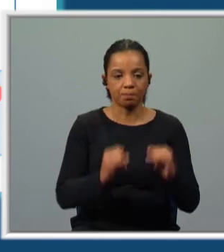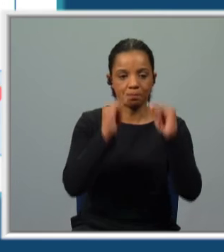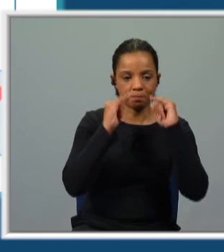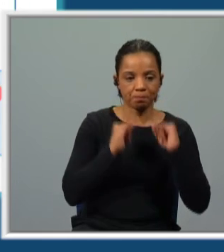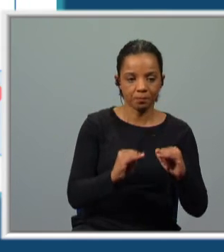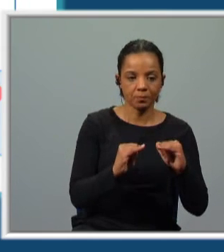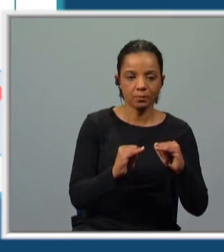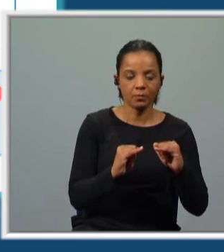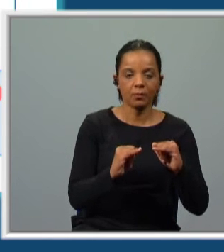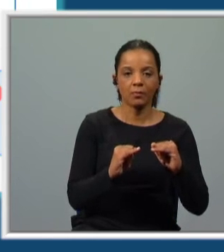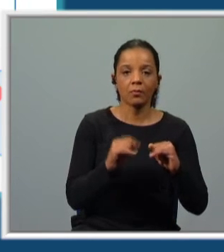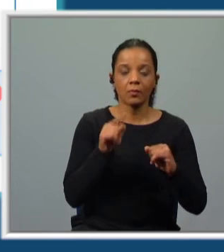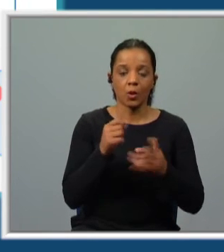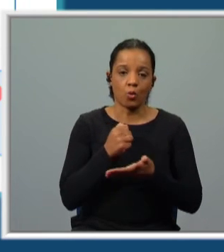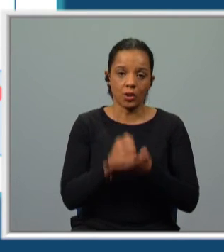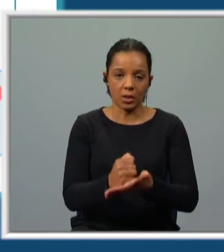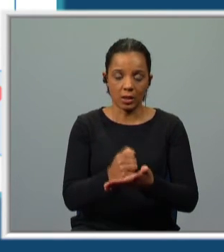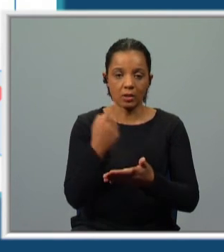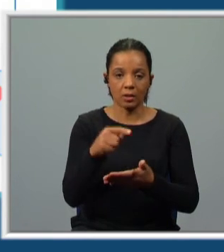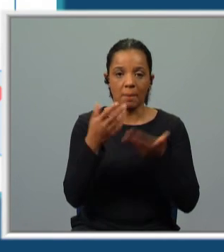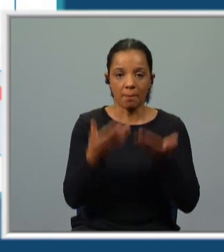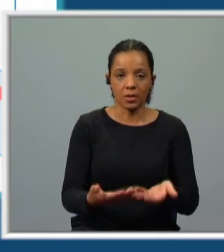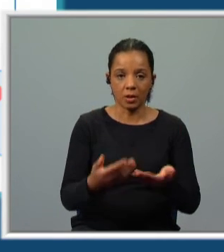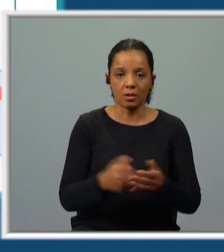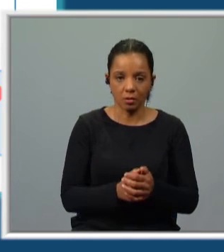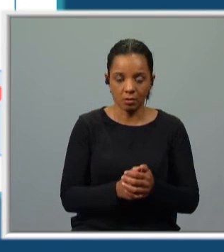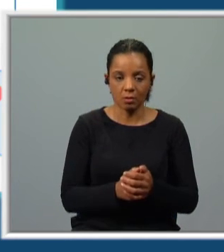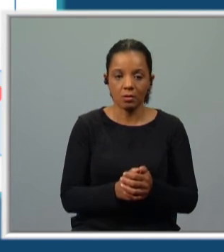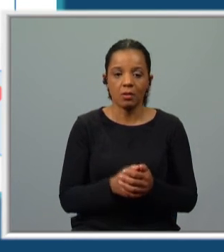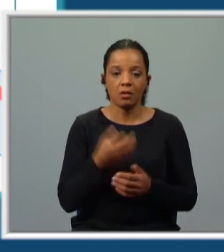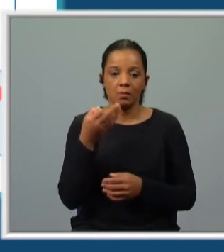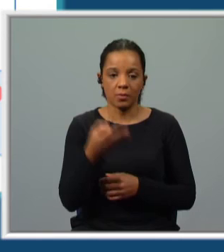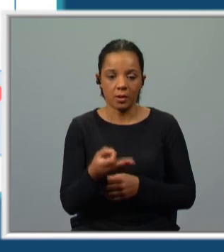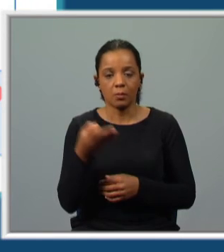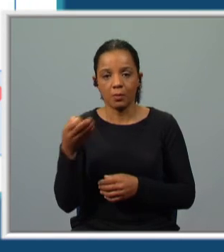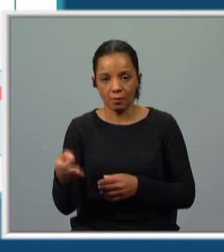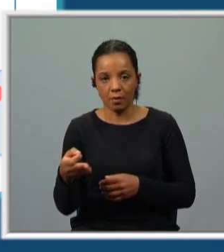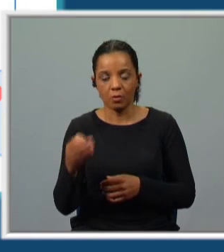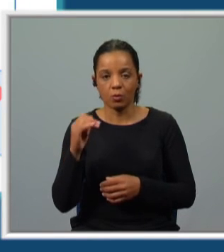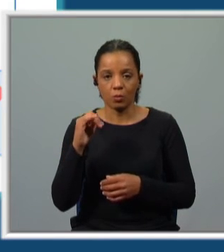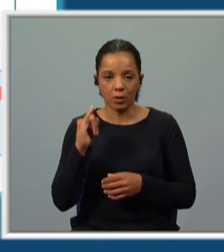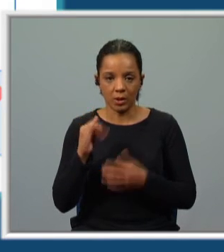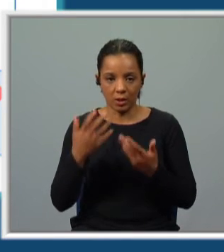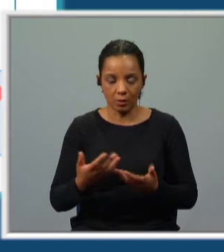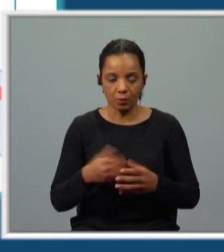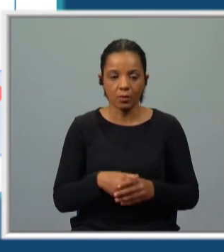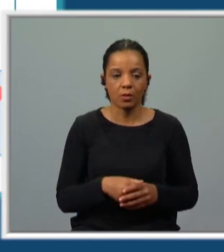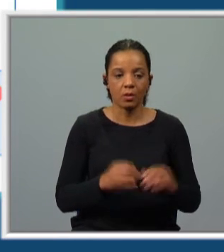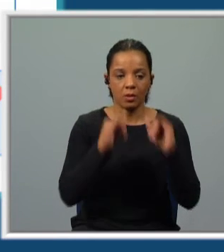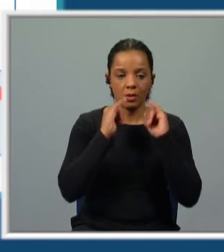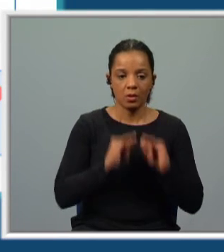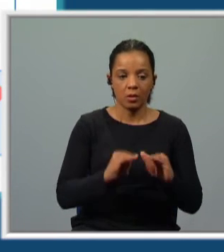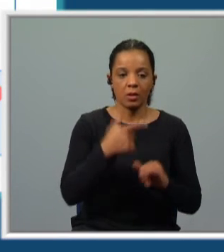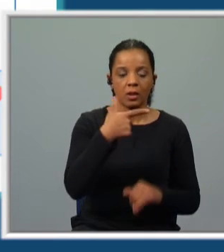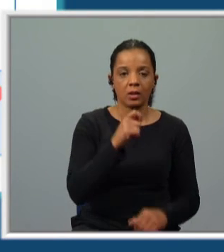sonhado muito. Aqui o auxiliar está no presente. Portanto, é o pretérito perfeito do indicativo. Ele